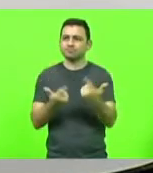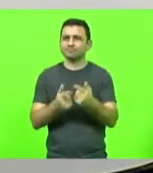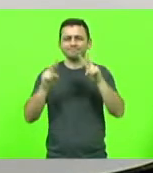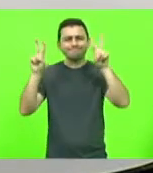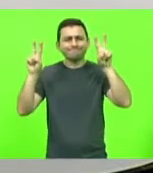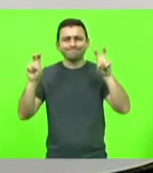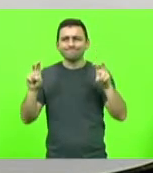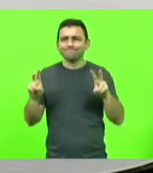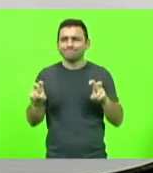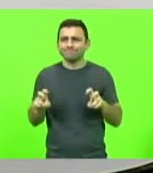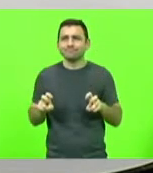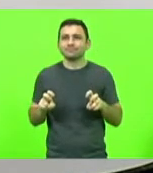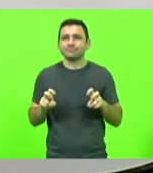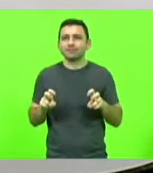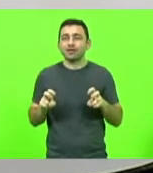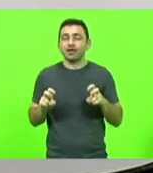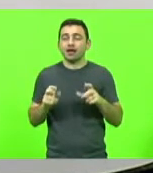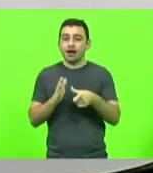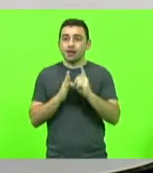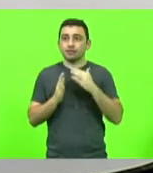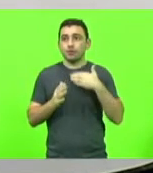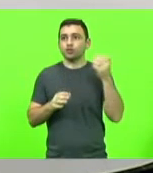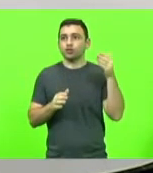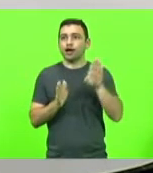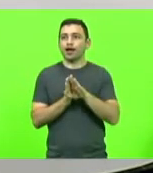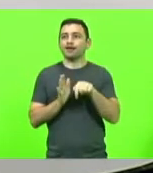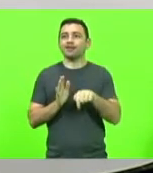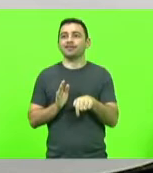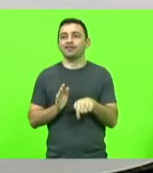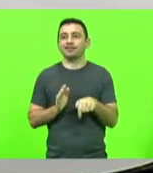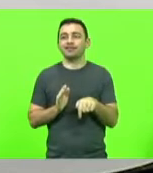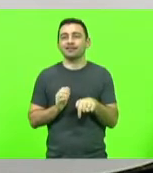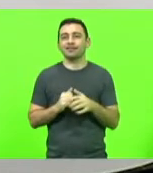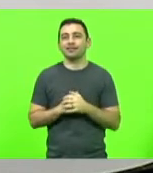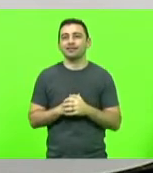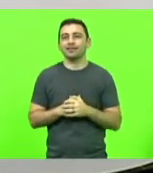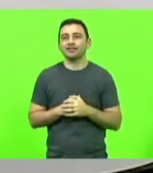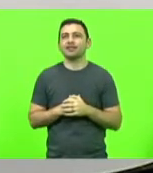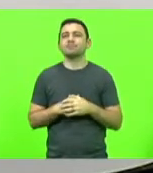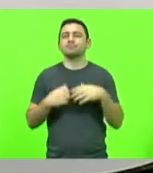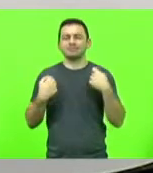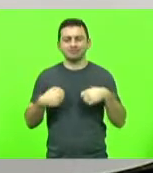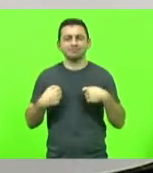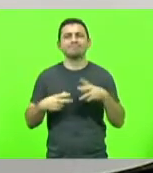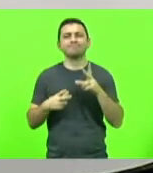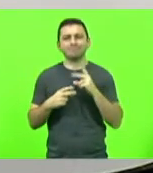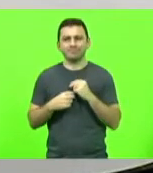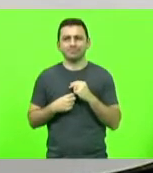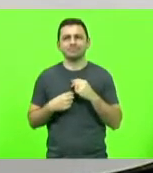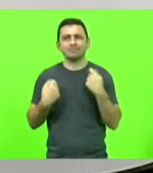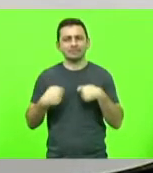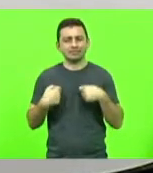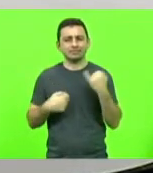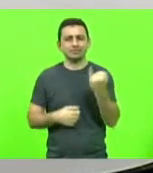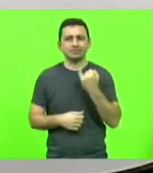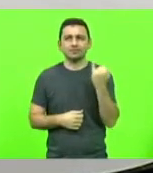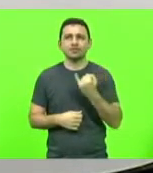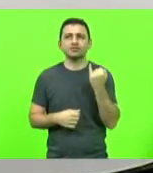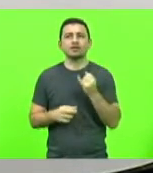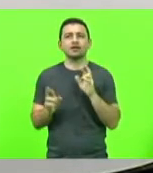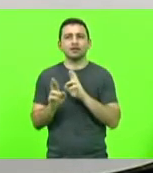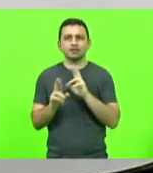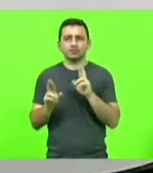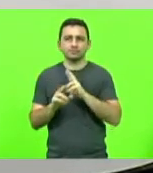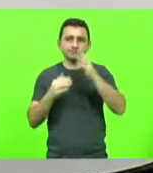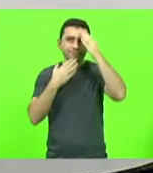ocasiões, antes que eu mesma chegasse aqui. E é meritório que a gente estabeleça uma relação de